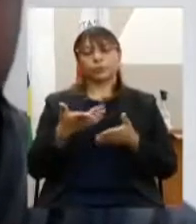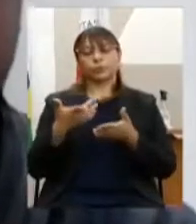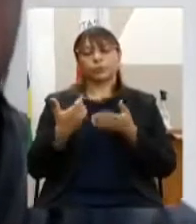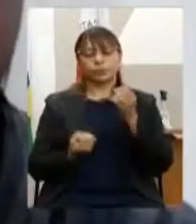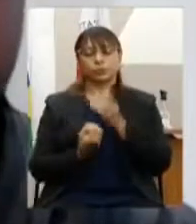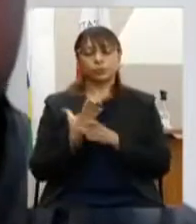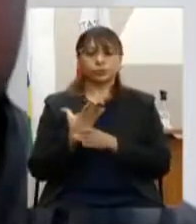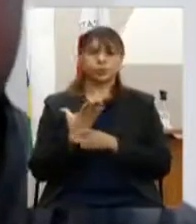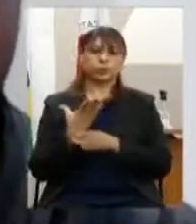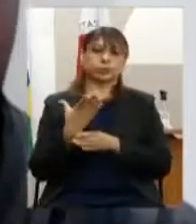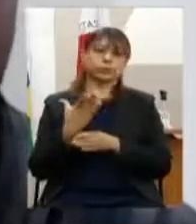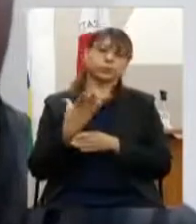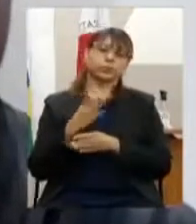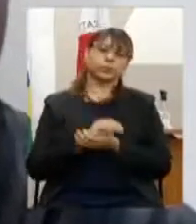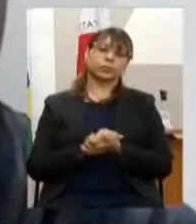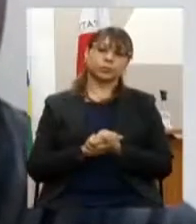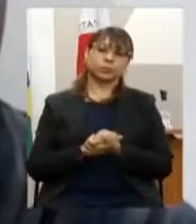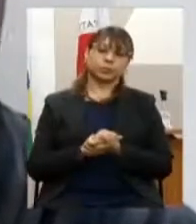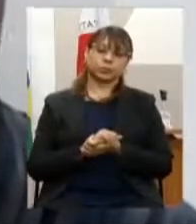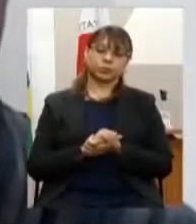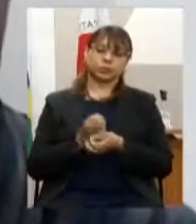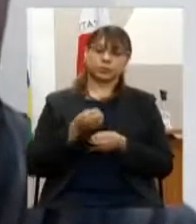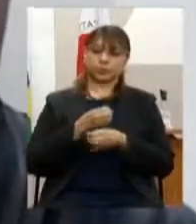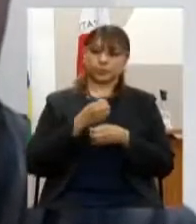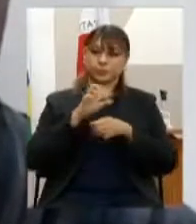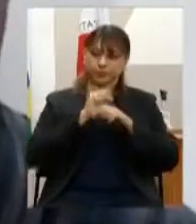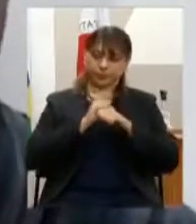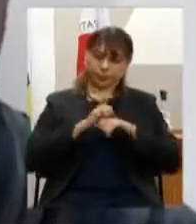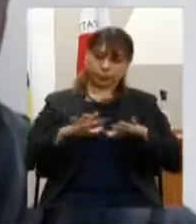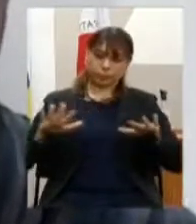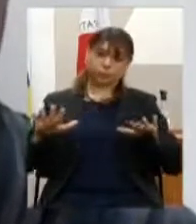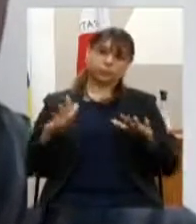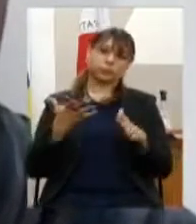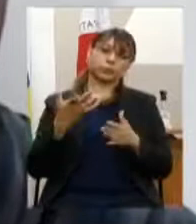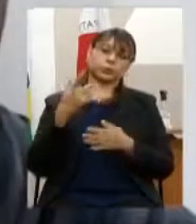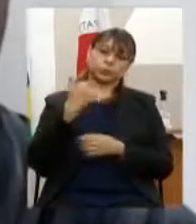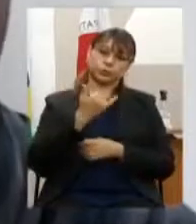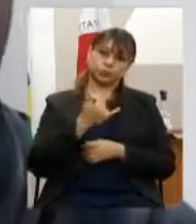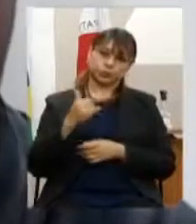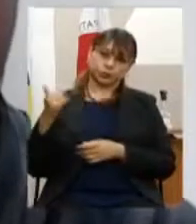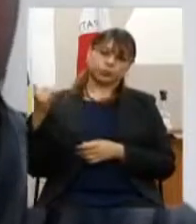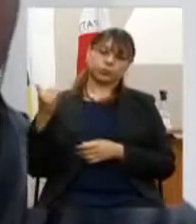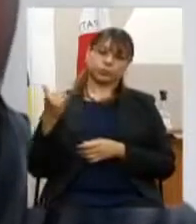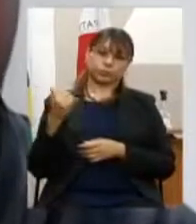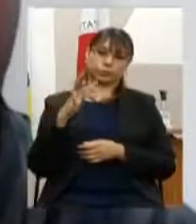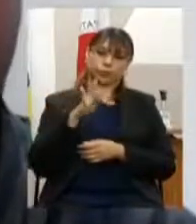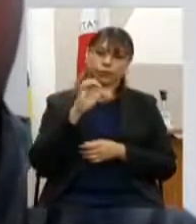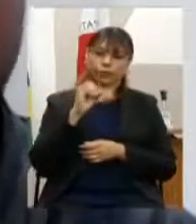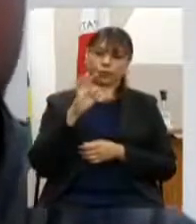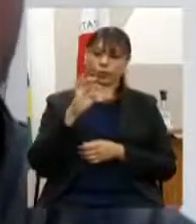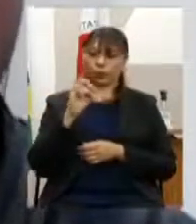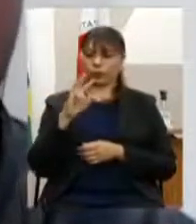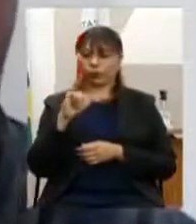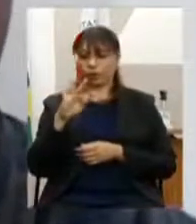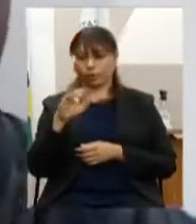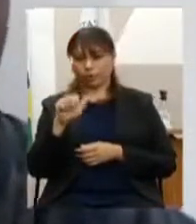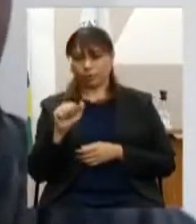distribuída e centralizada de fonte solar fotovoltaica Alterar a ação